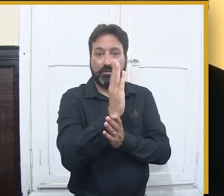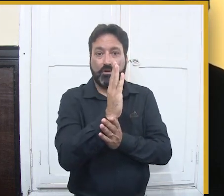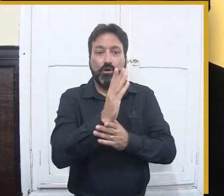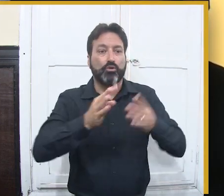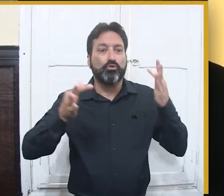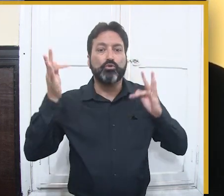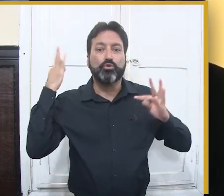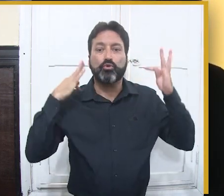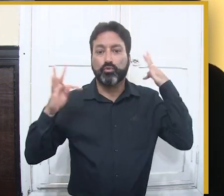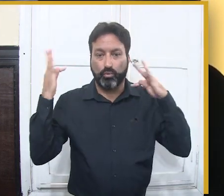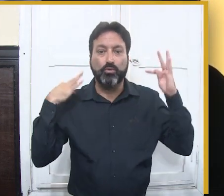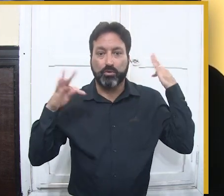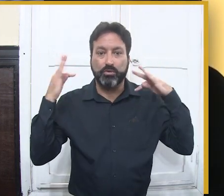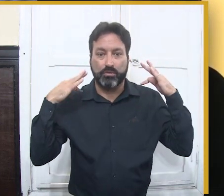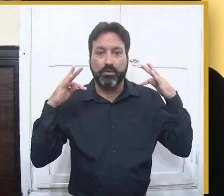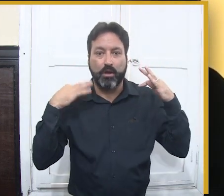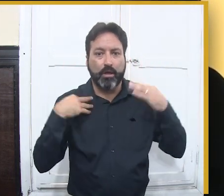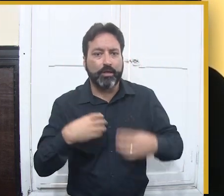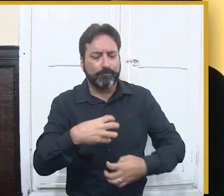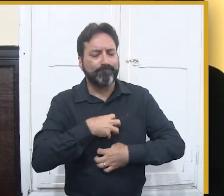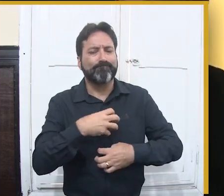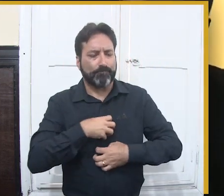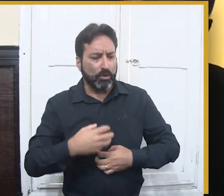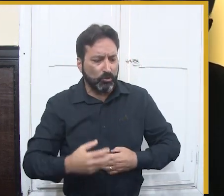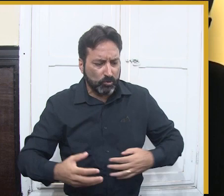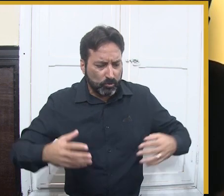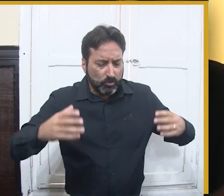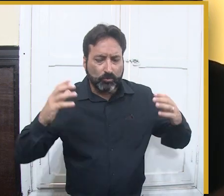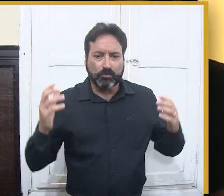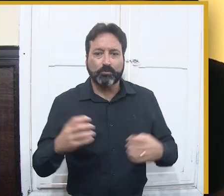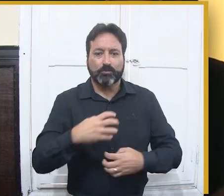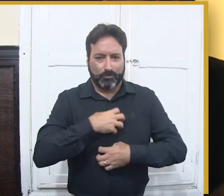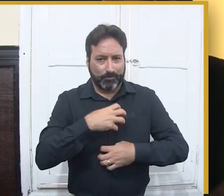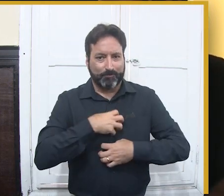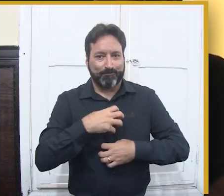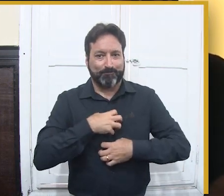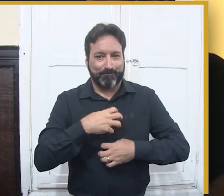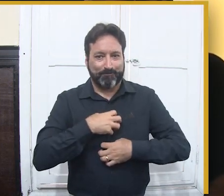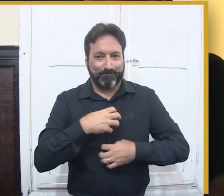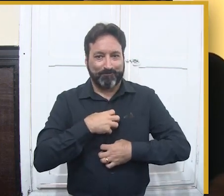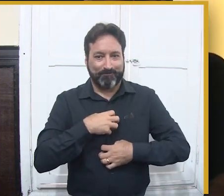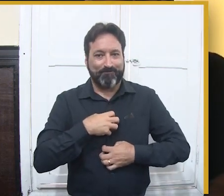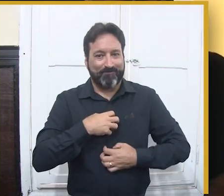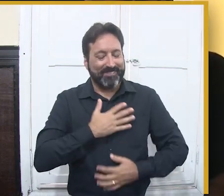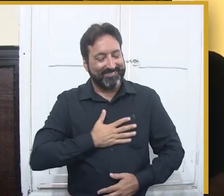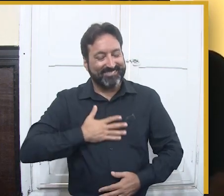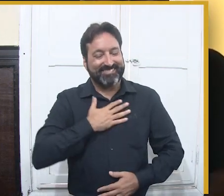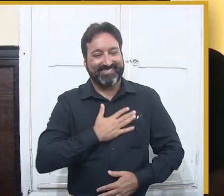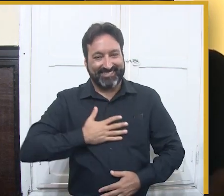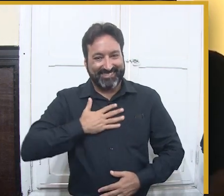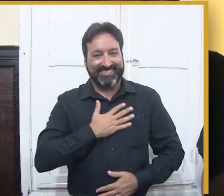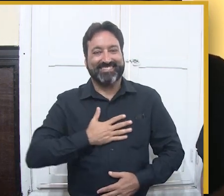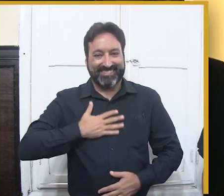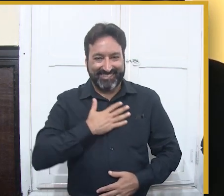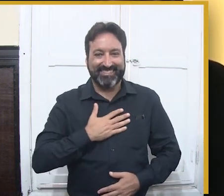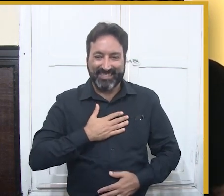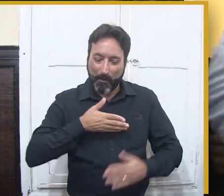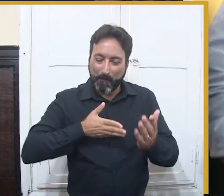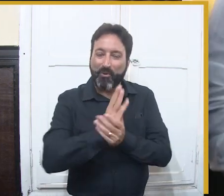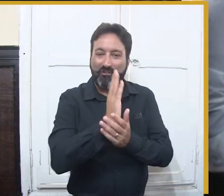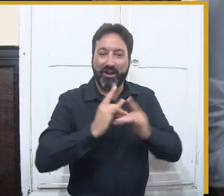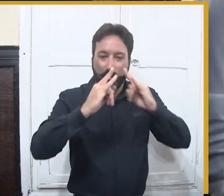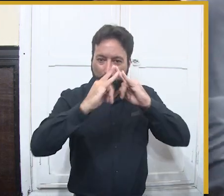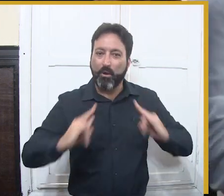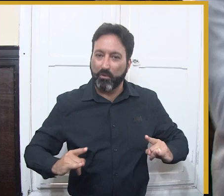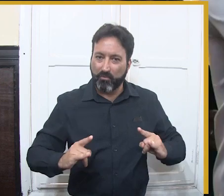de Barques e Restaurantes, com o Sindicato Campina, com o setor produtivo, nós tivemos 96,5% de aprovação do São